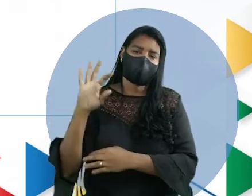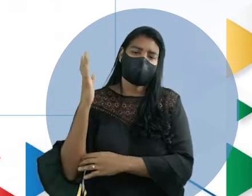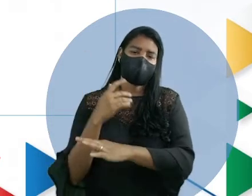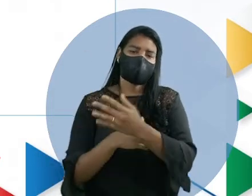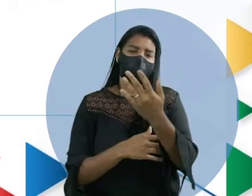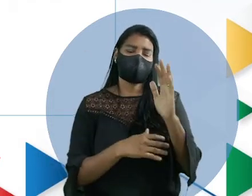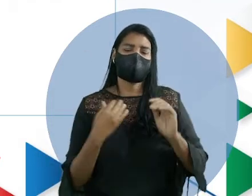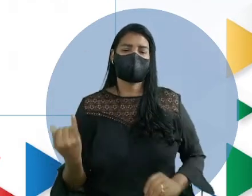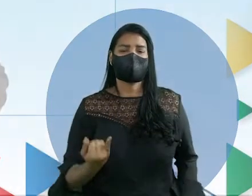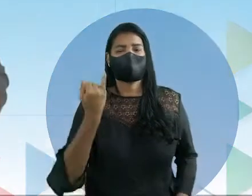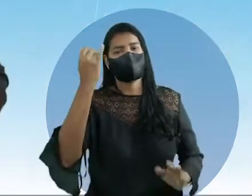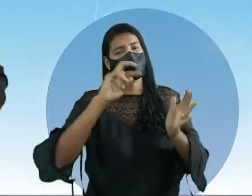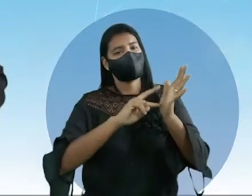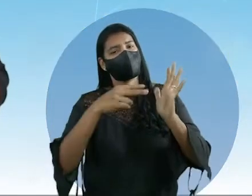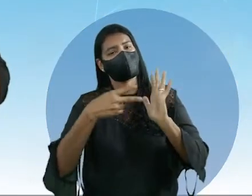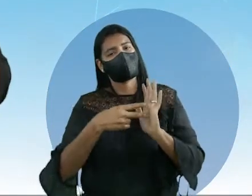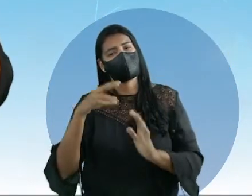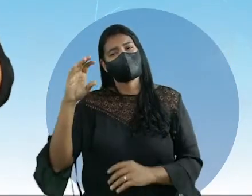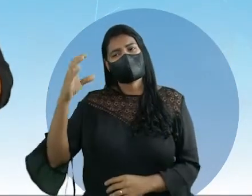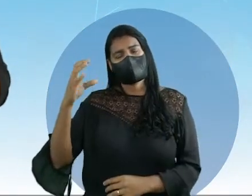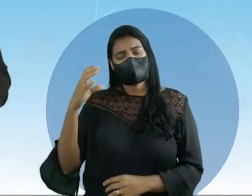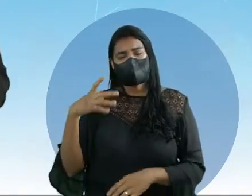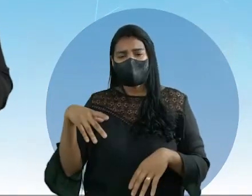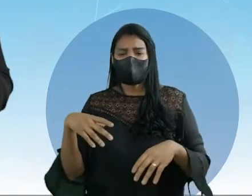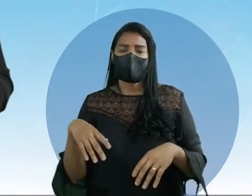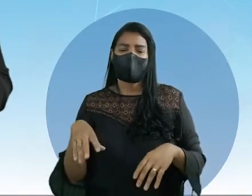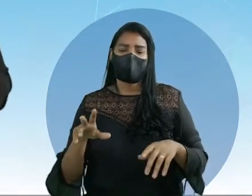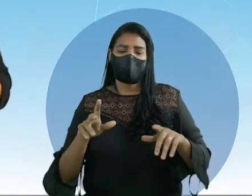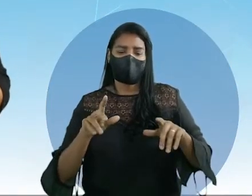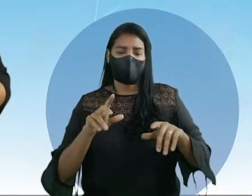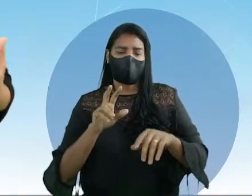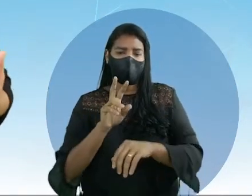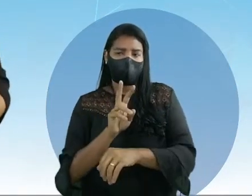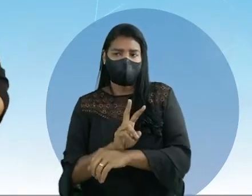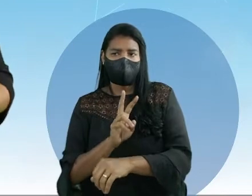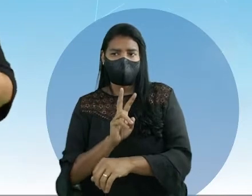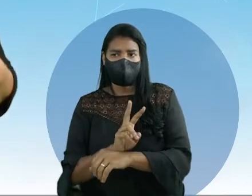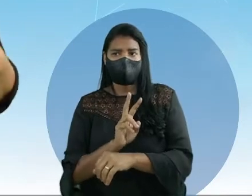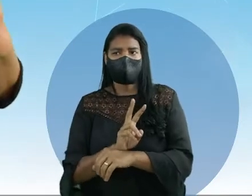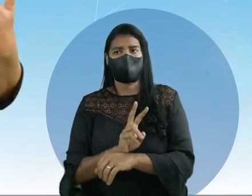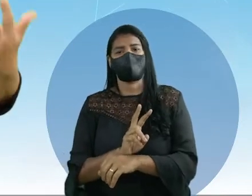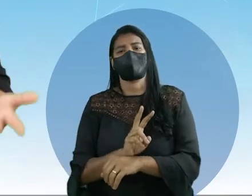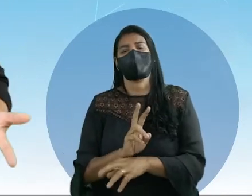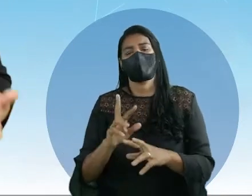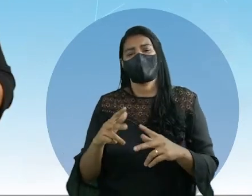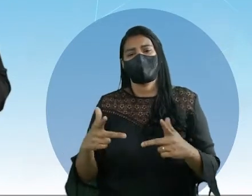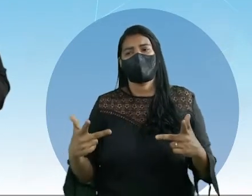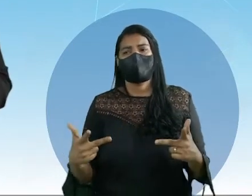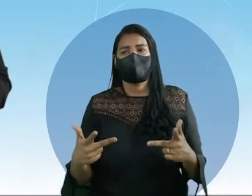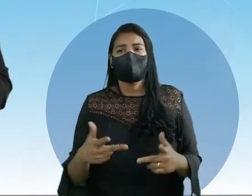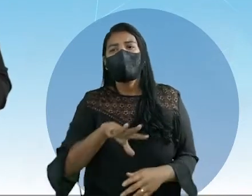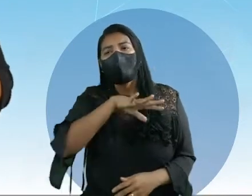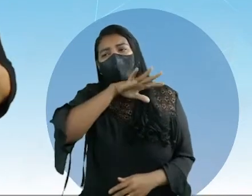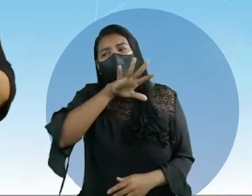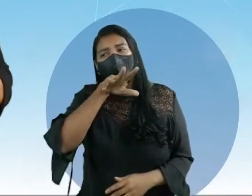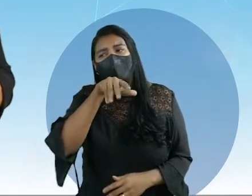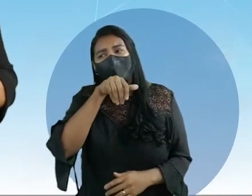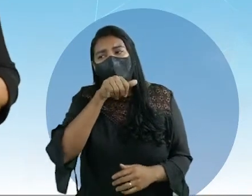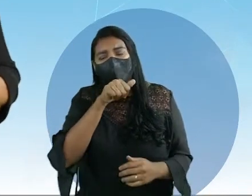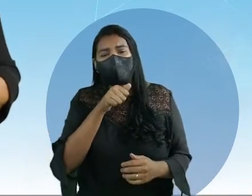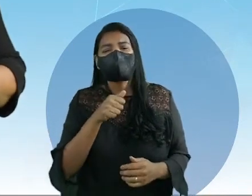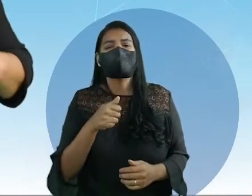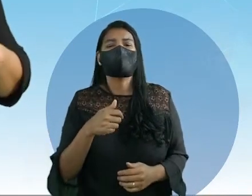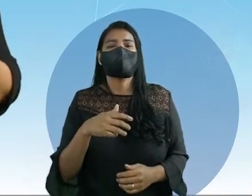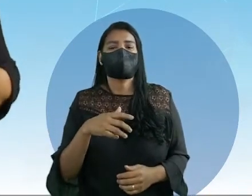importante significado científico. É nessas reservas, gente, que ficam protegidas alguns animais que